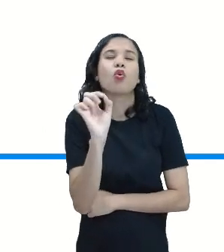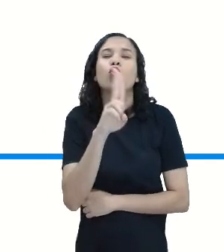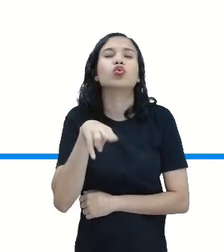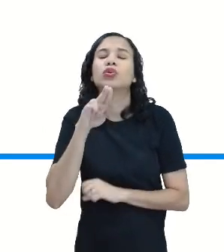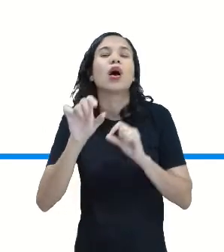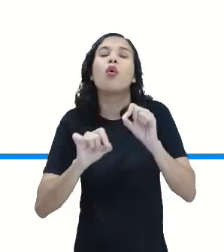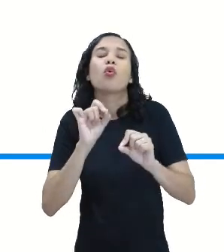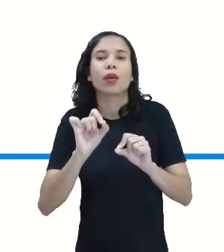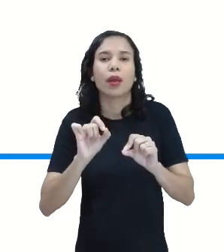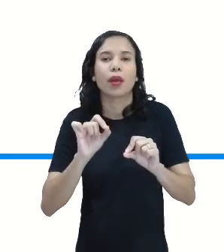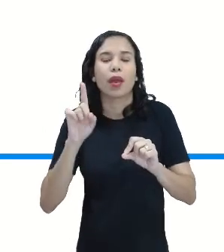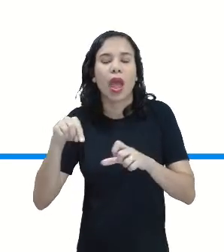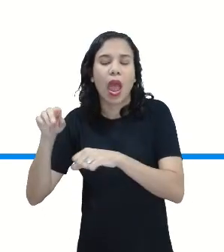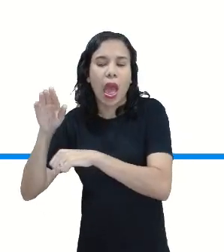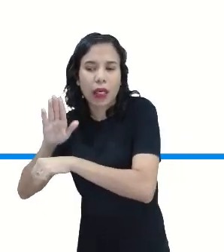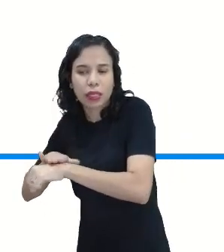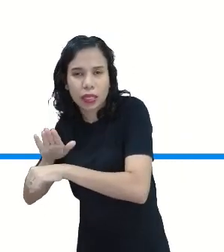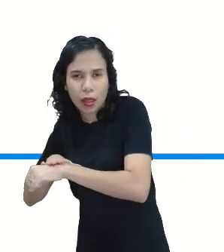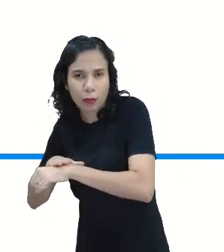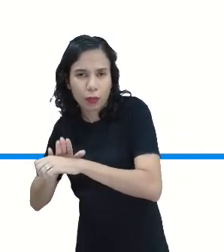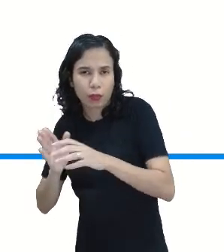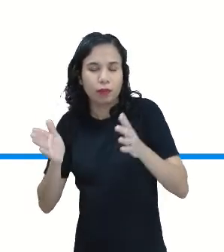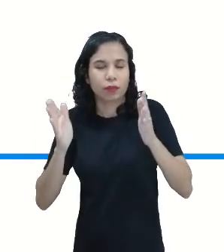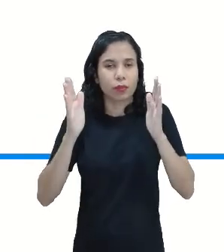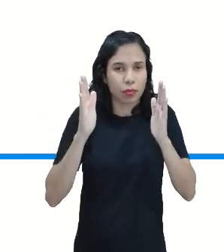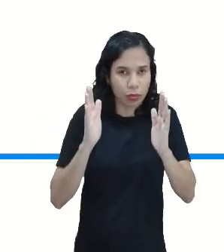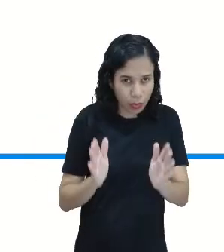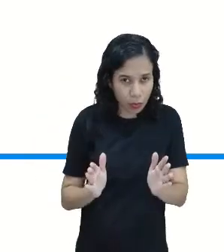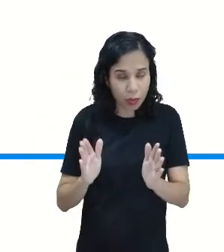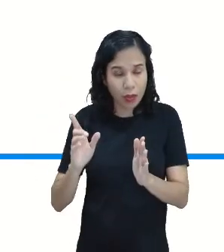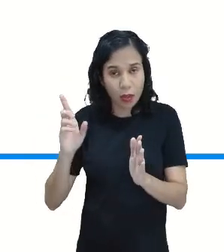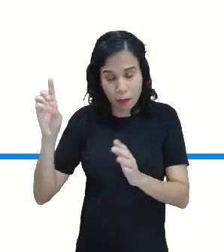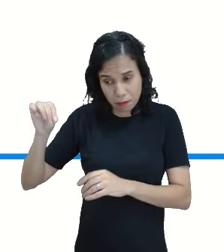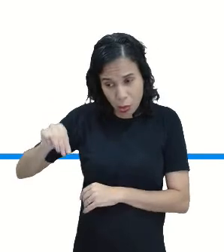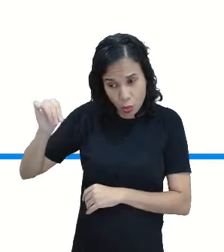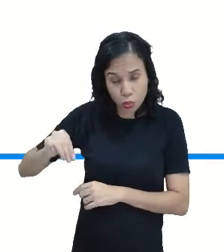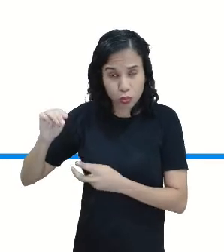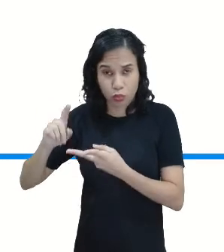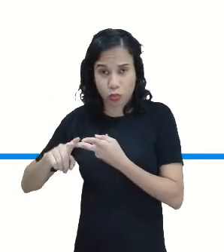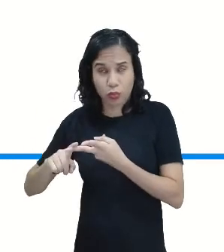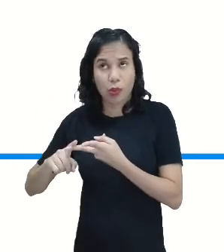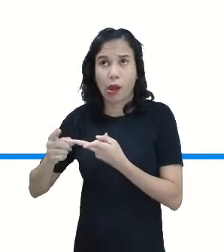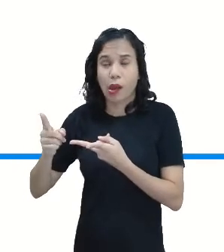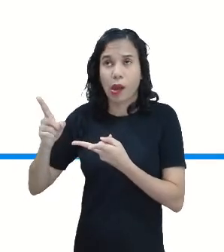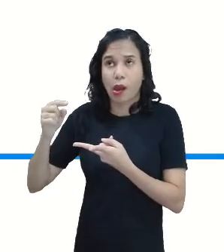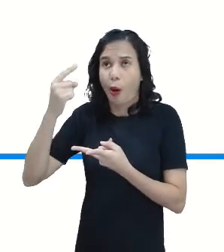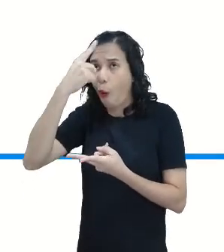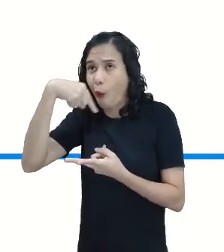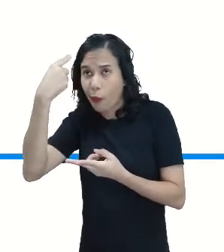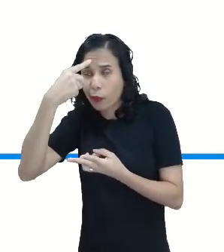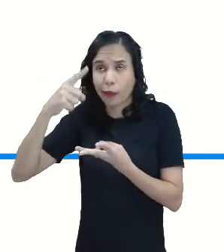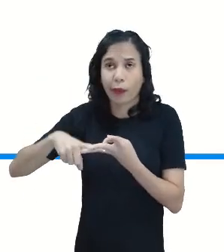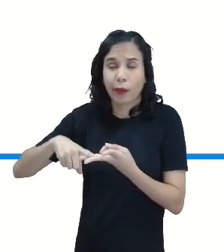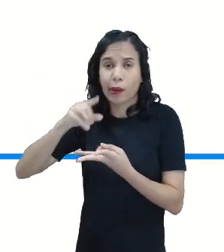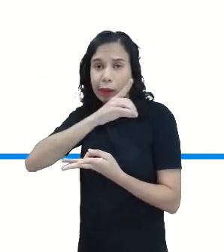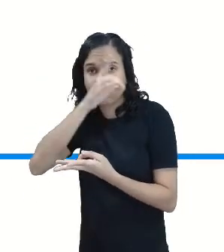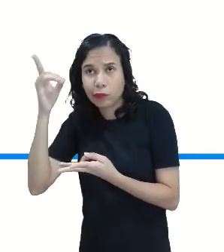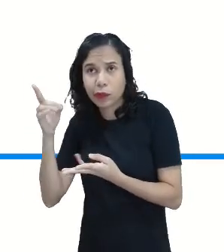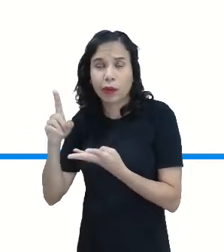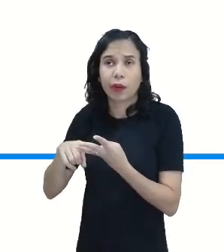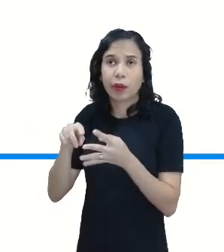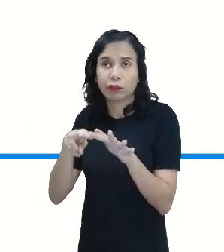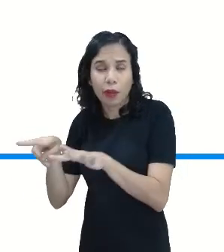unidade de medida que a gente está utilizando? Foram os minutos, foram os dias, a semana,